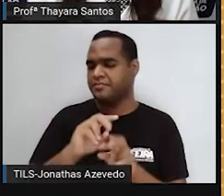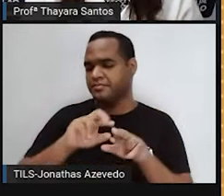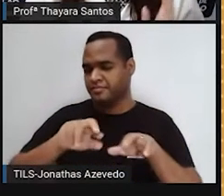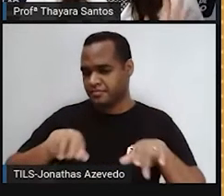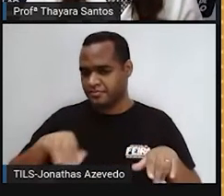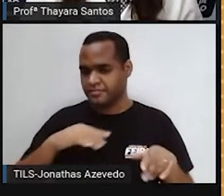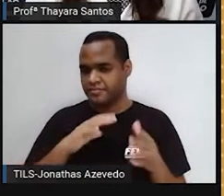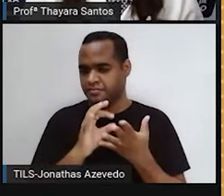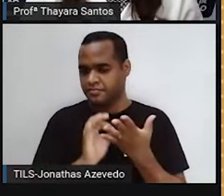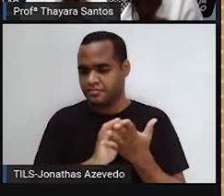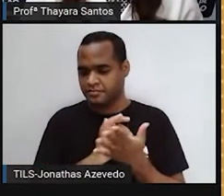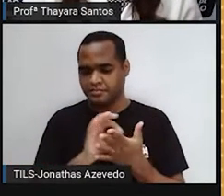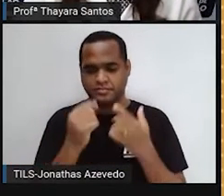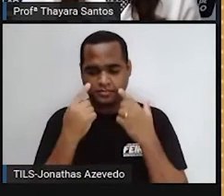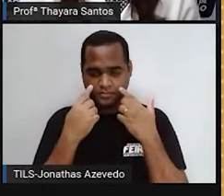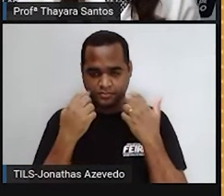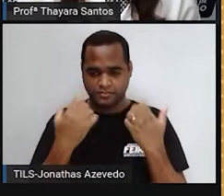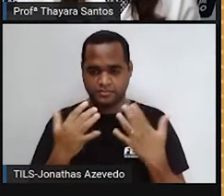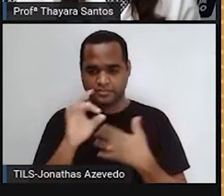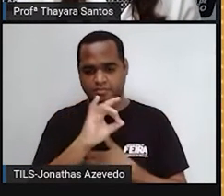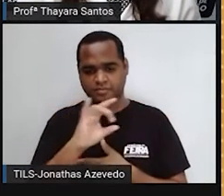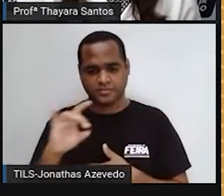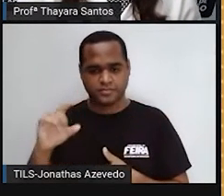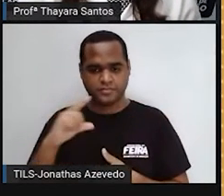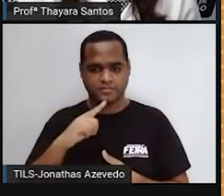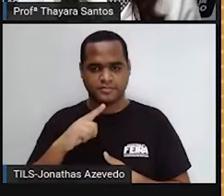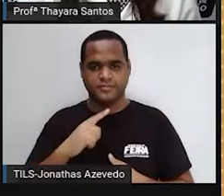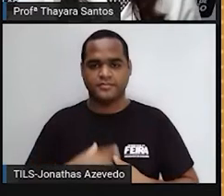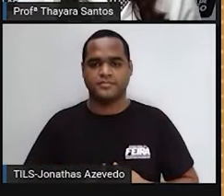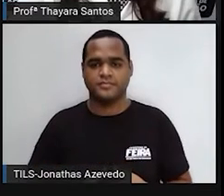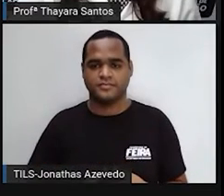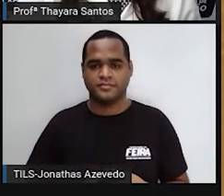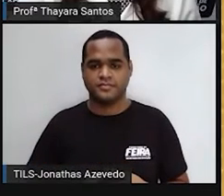de célula e a gente vai dar uma olhadinha em cada um deles daqui a pouco.